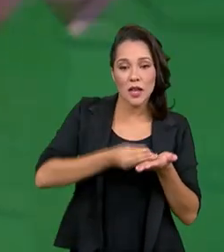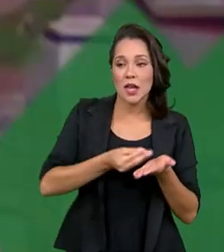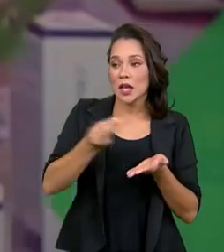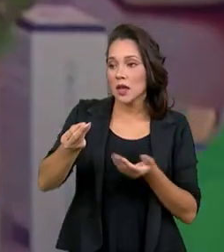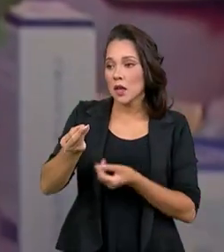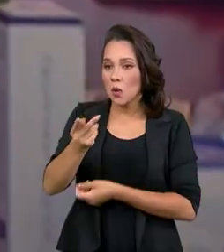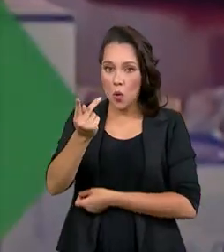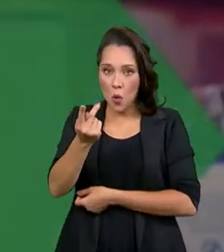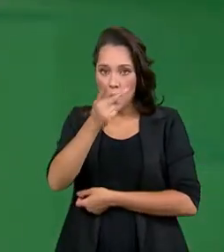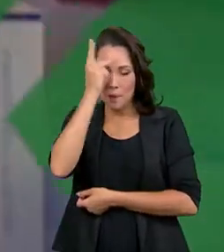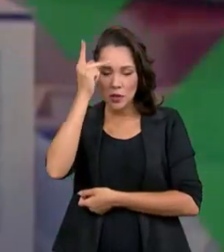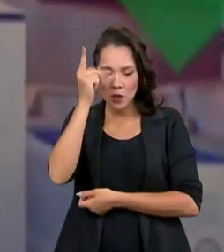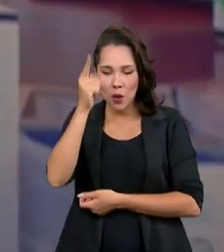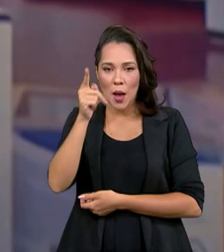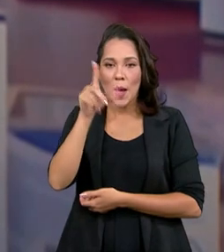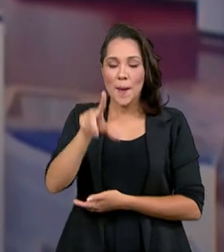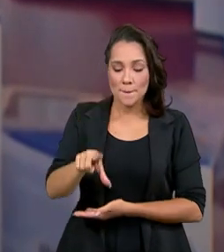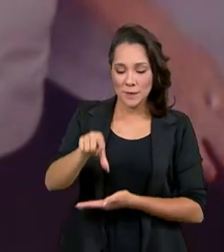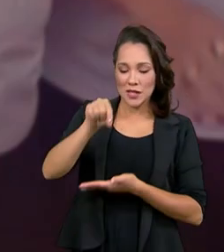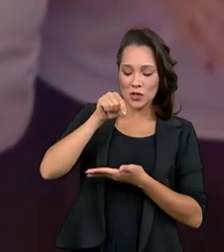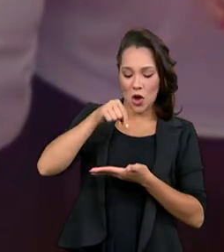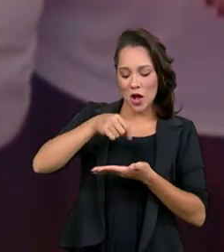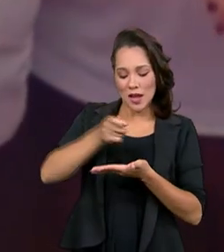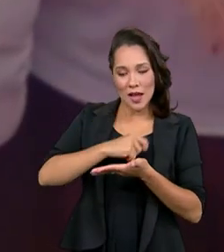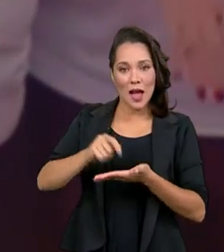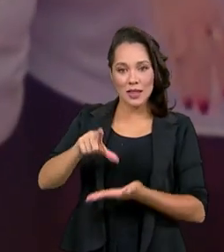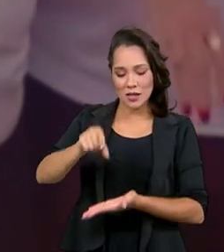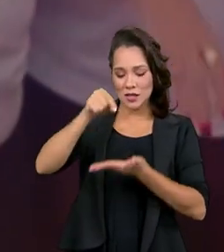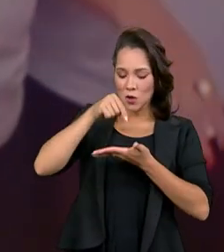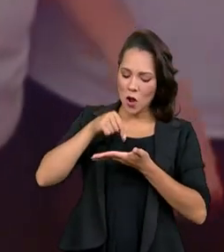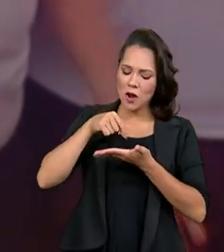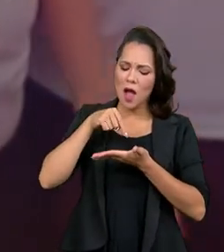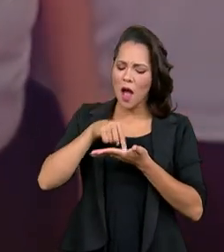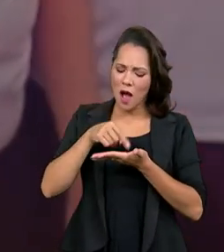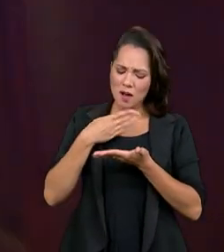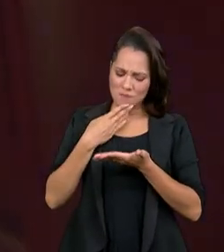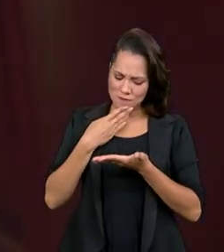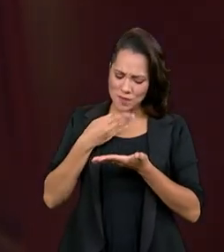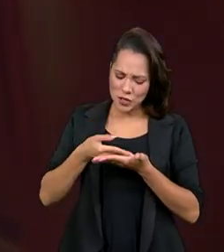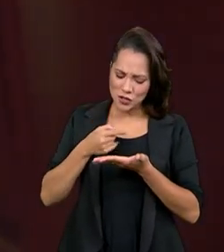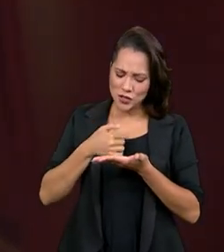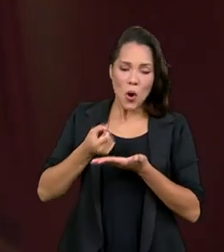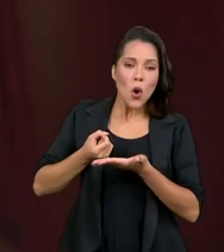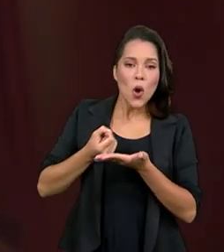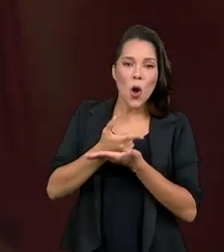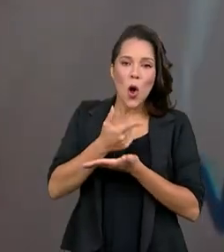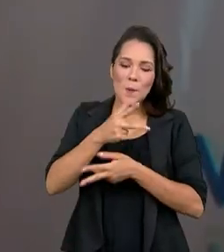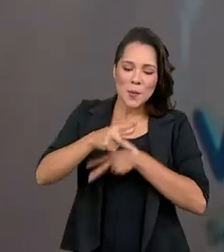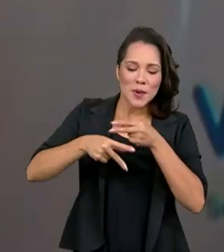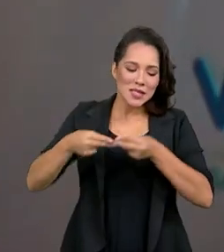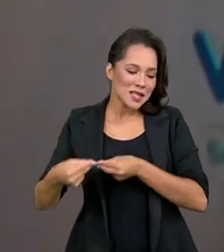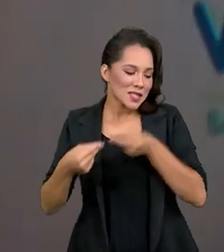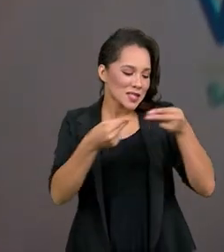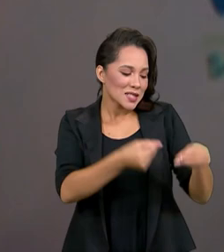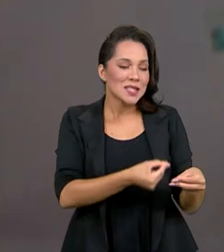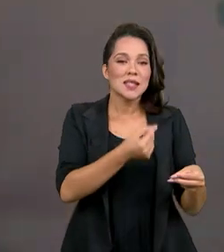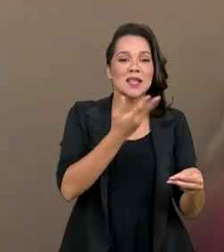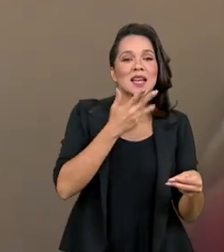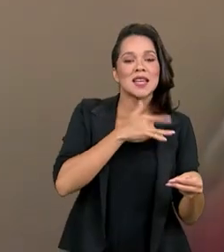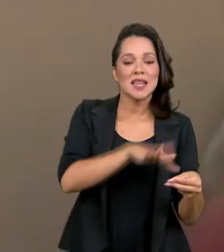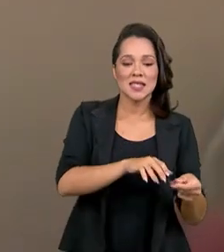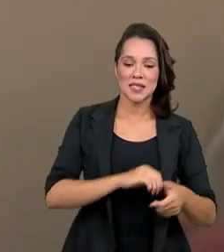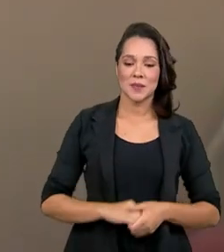apadrinhadas, nós buscamos quem possa comprar, atender aquele desejo, aquele sonho daquela